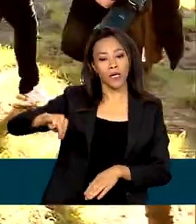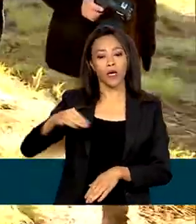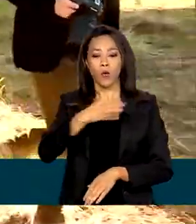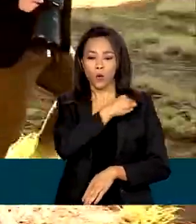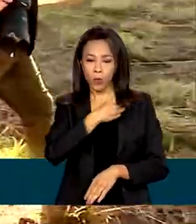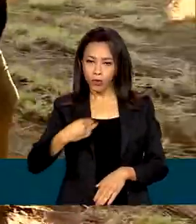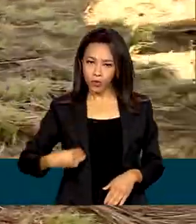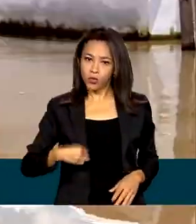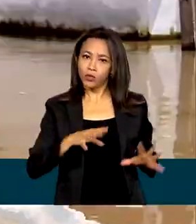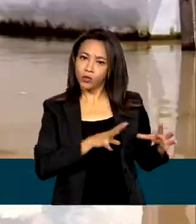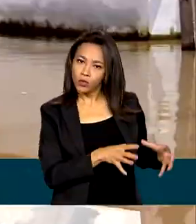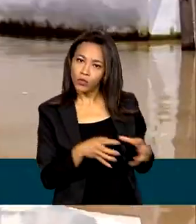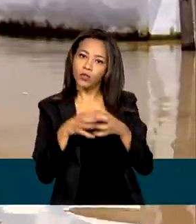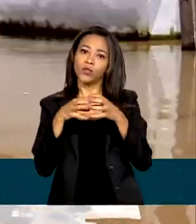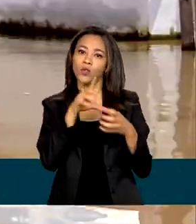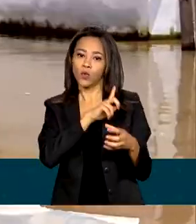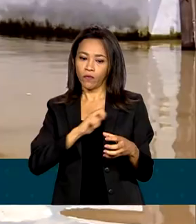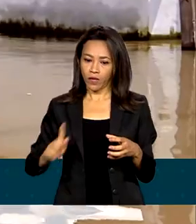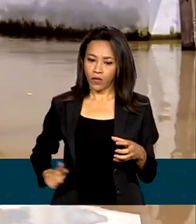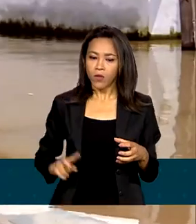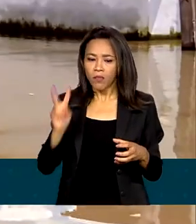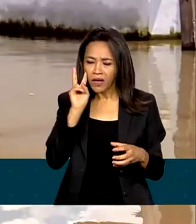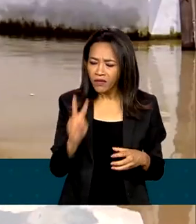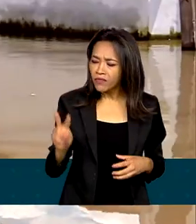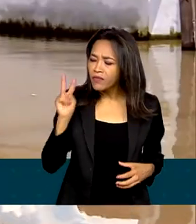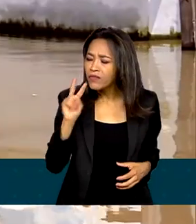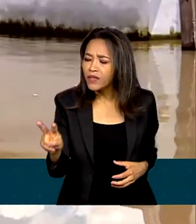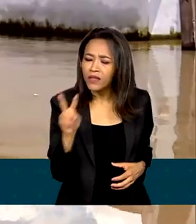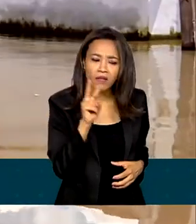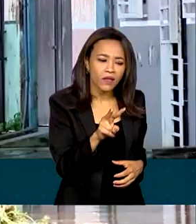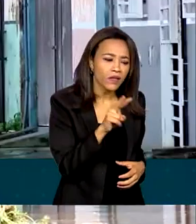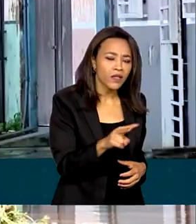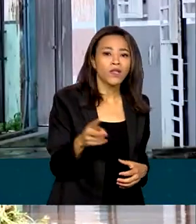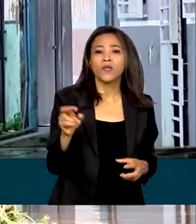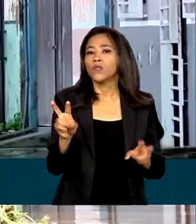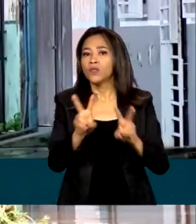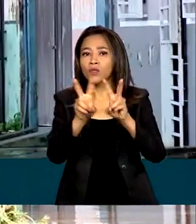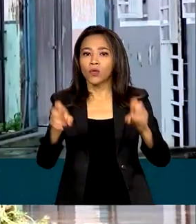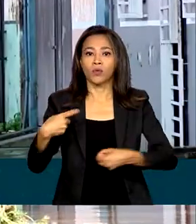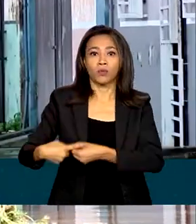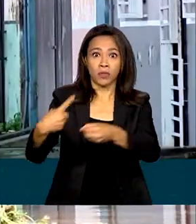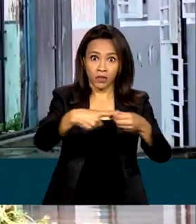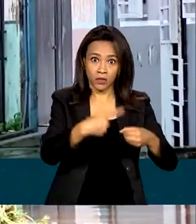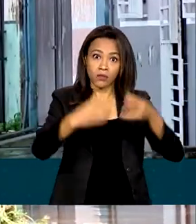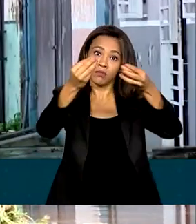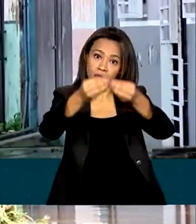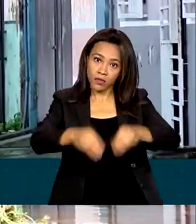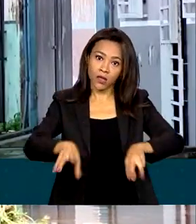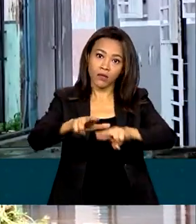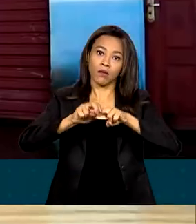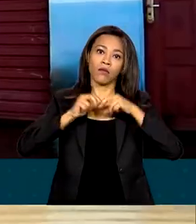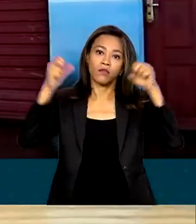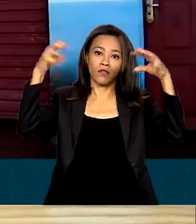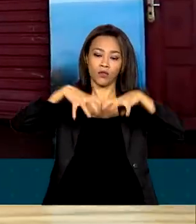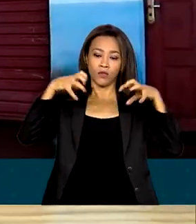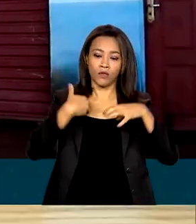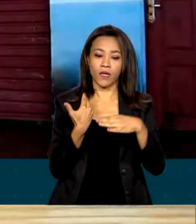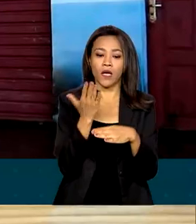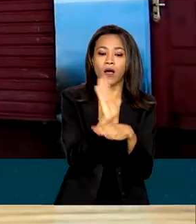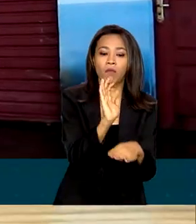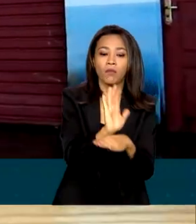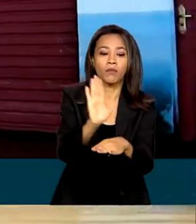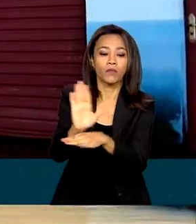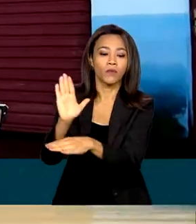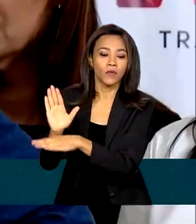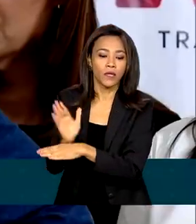para vir de perto a situação dos municípios afetados pelas enchentes e prestar solidariedade às famílias